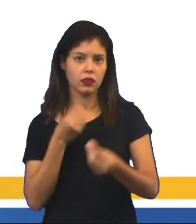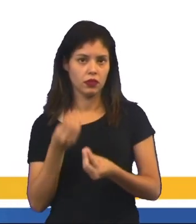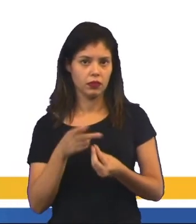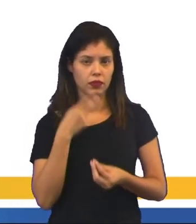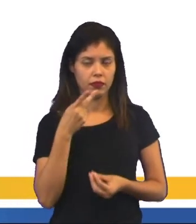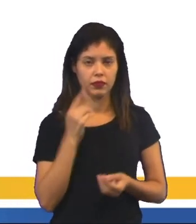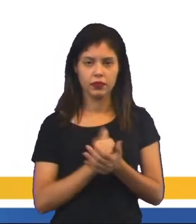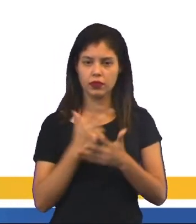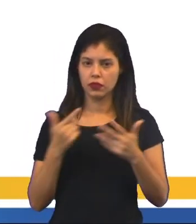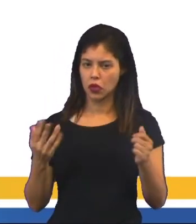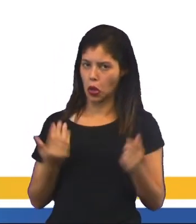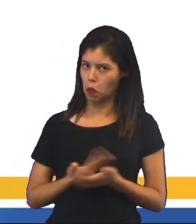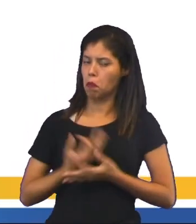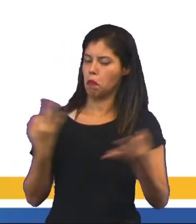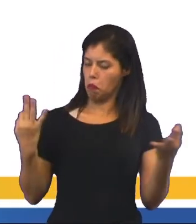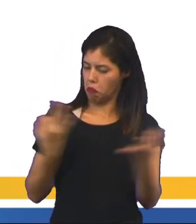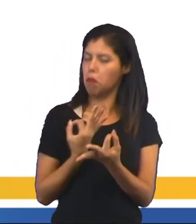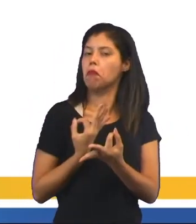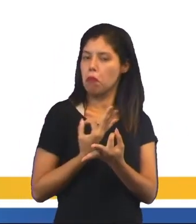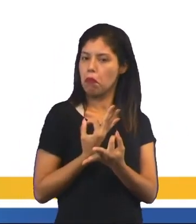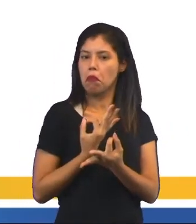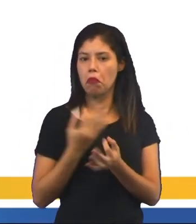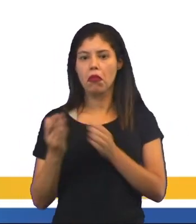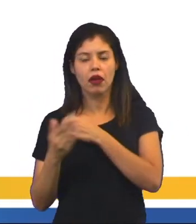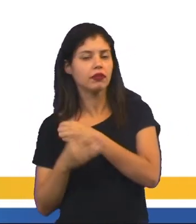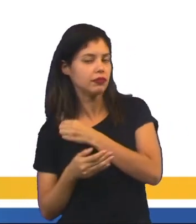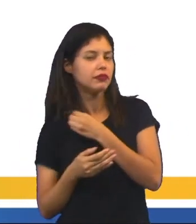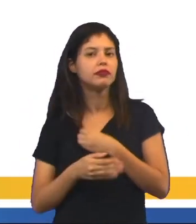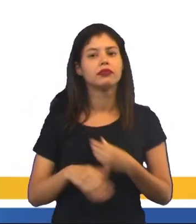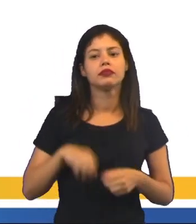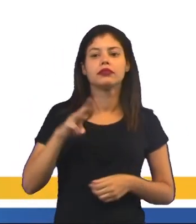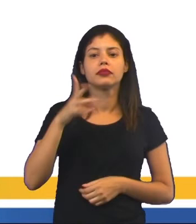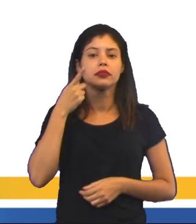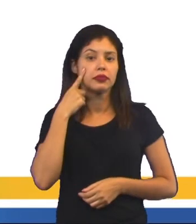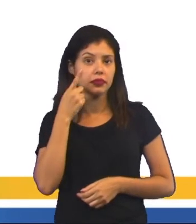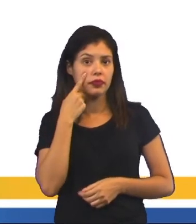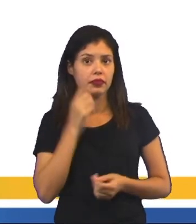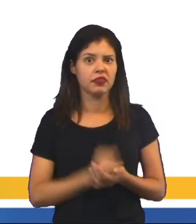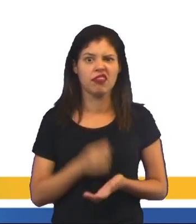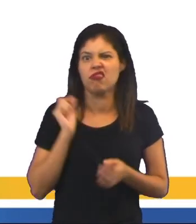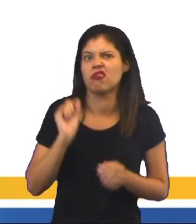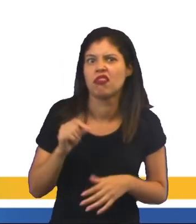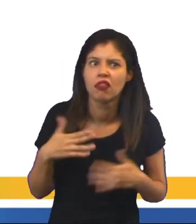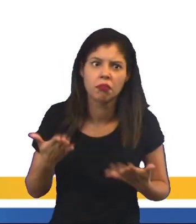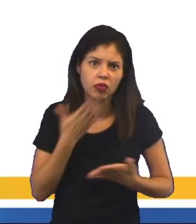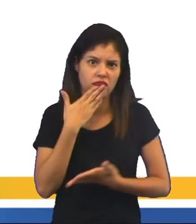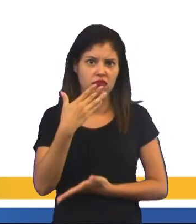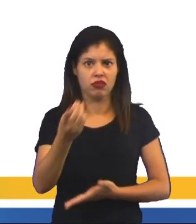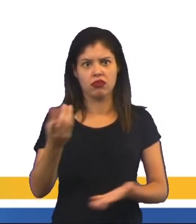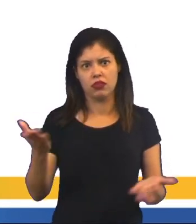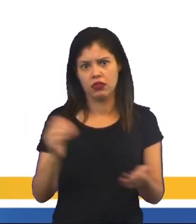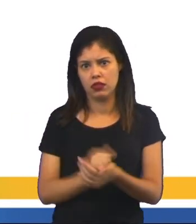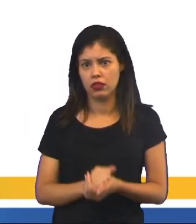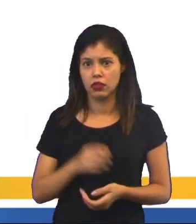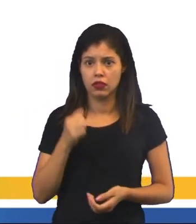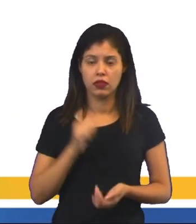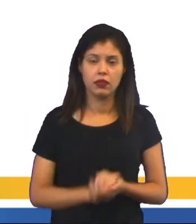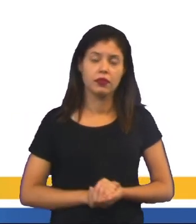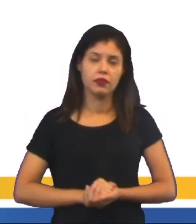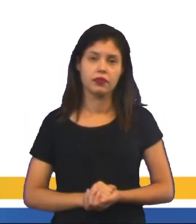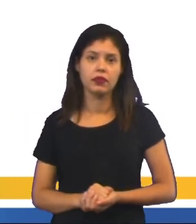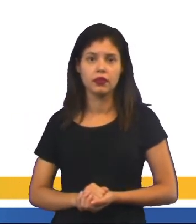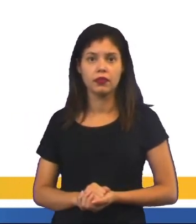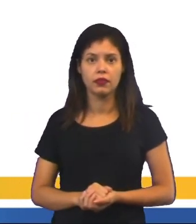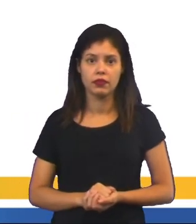diz, uma coisa top das galáxias. Para alguns vão dizer assim, quem está me ouvindo, que absurdo, praticamente o preço de